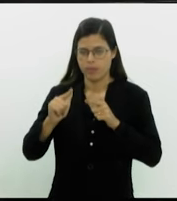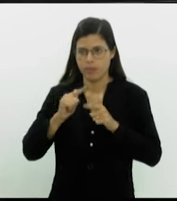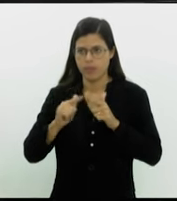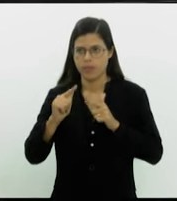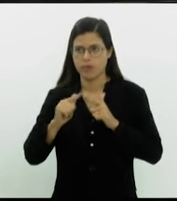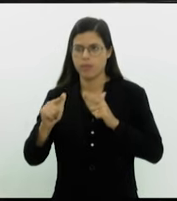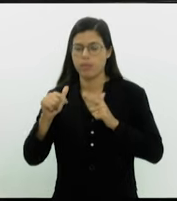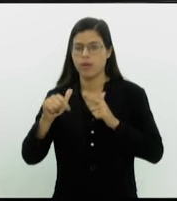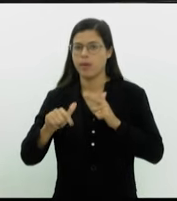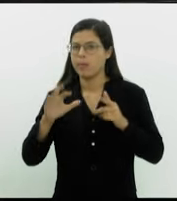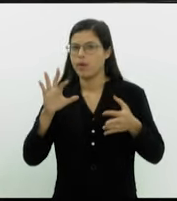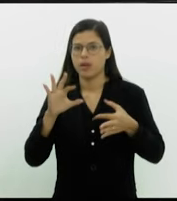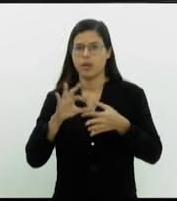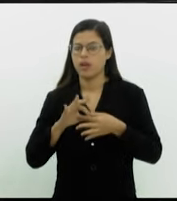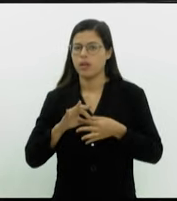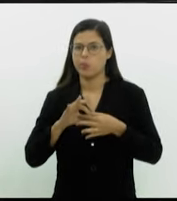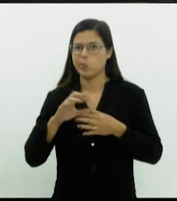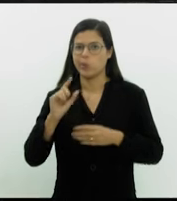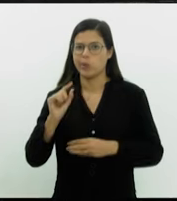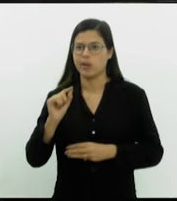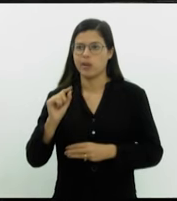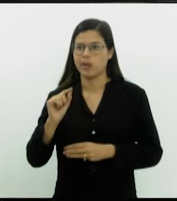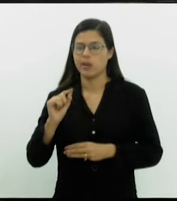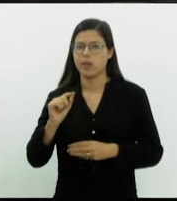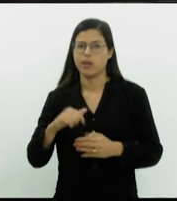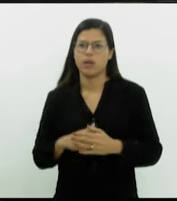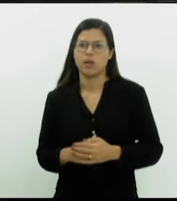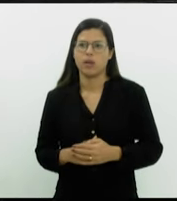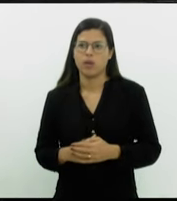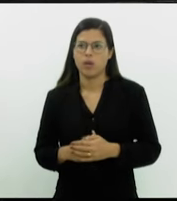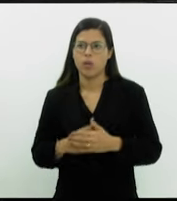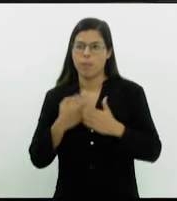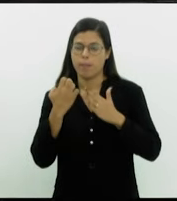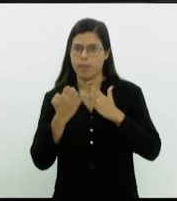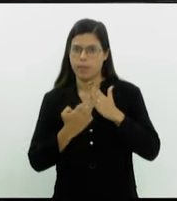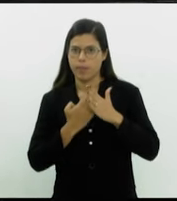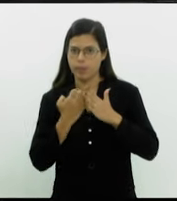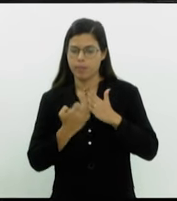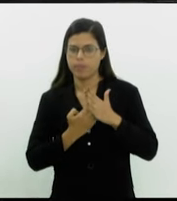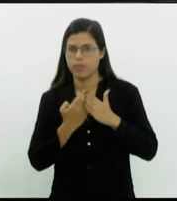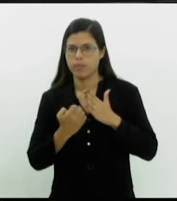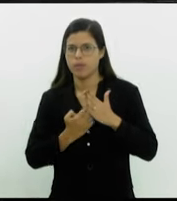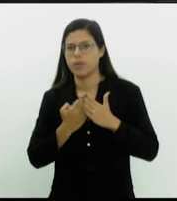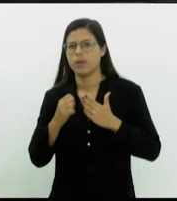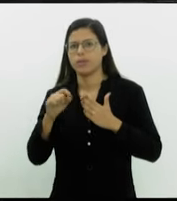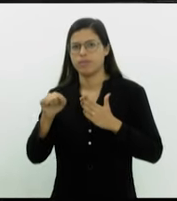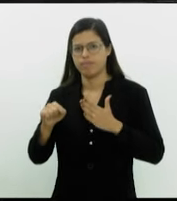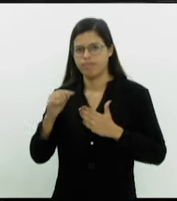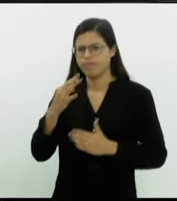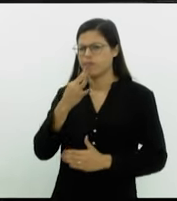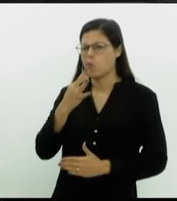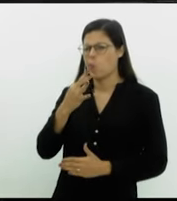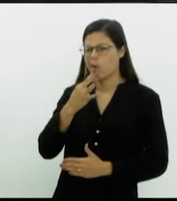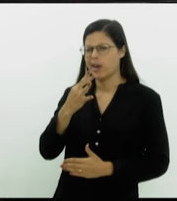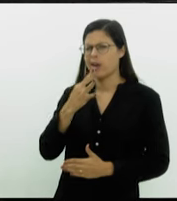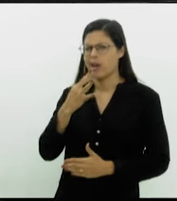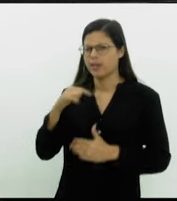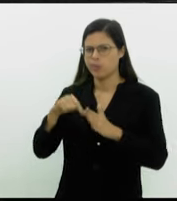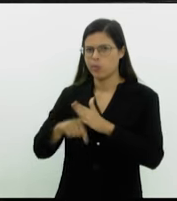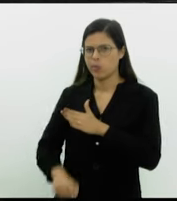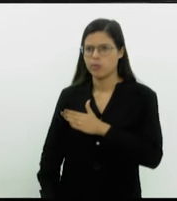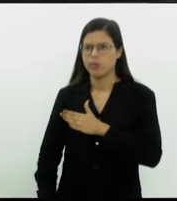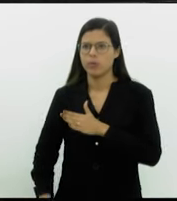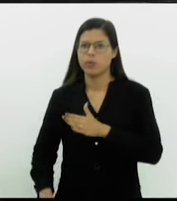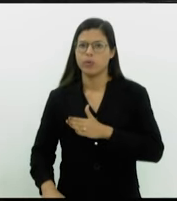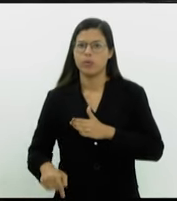envolvendo uma concessionária que, vossa excelência, conhece muito bem, a